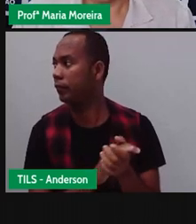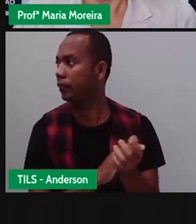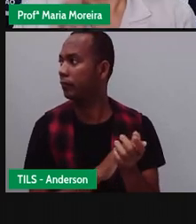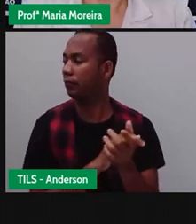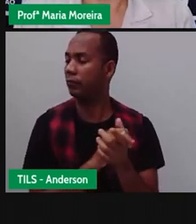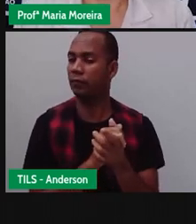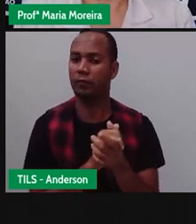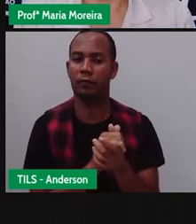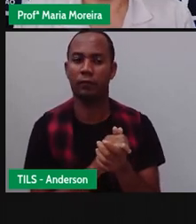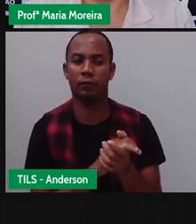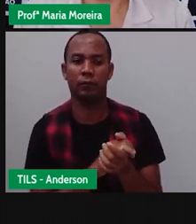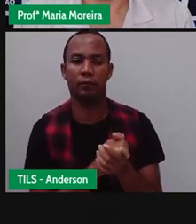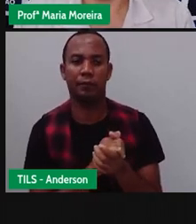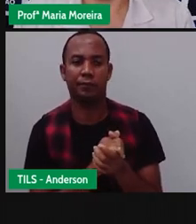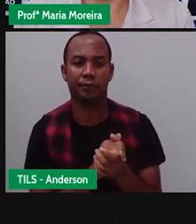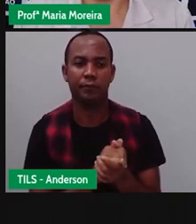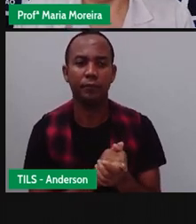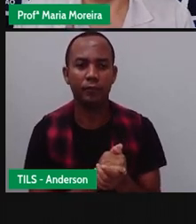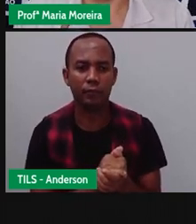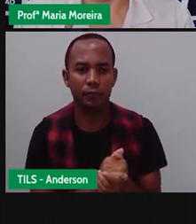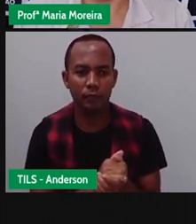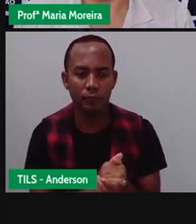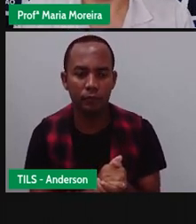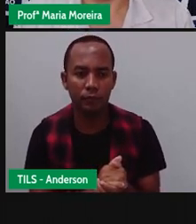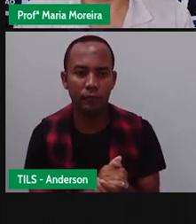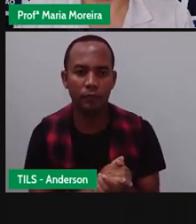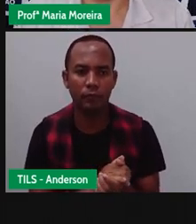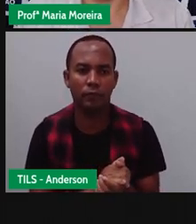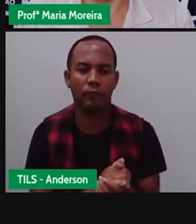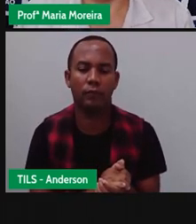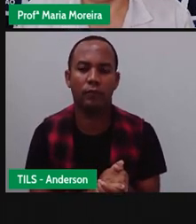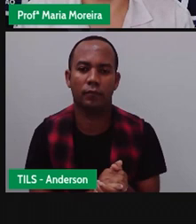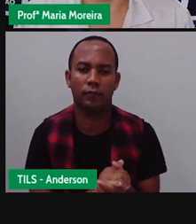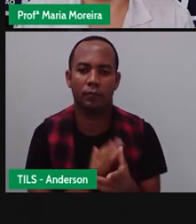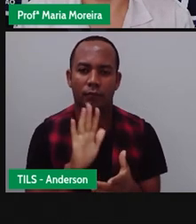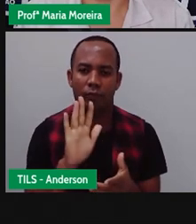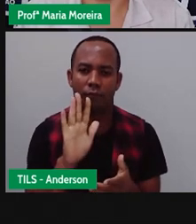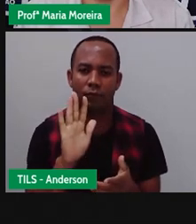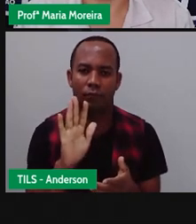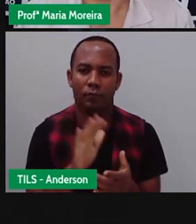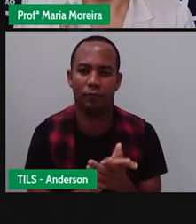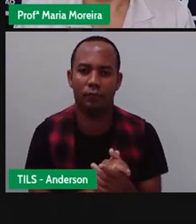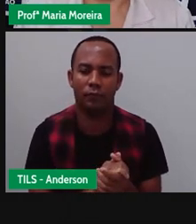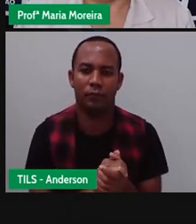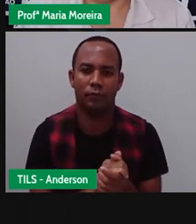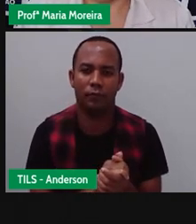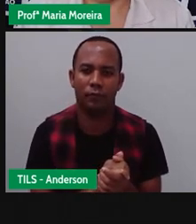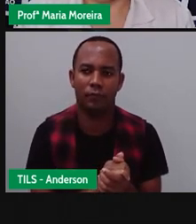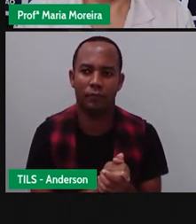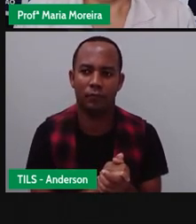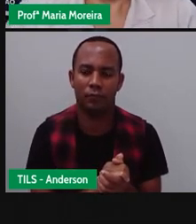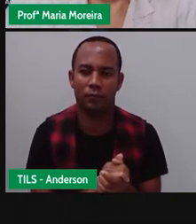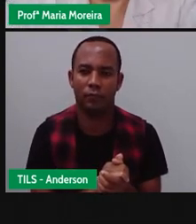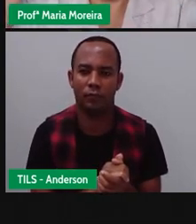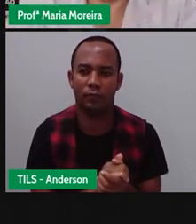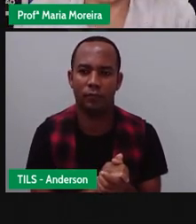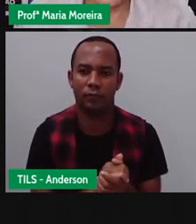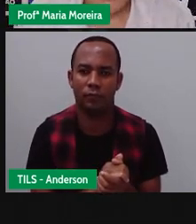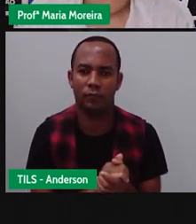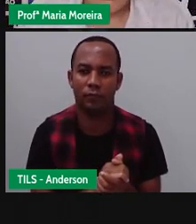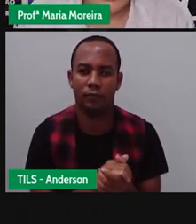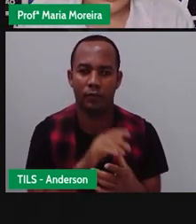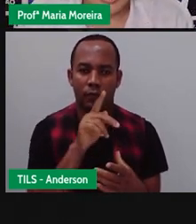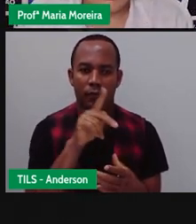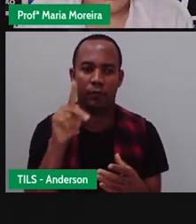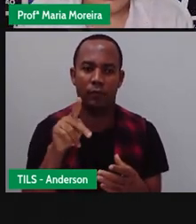que o meu próximo slide aí agora é que daqui a pouco aquela mágica, aquele quadro massa da NASA vai aparecer. Bom, a Pró vai